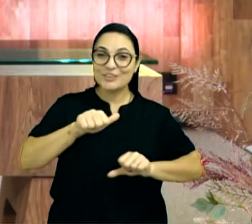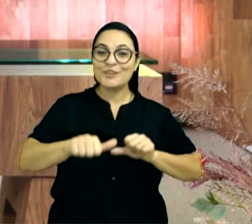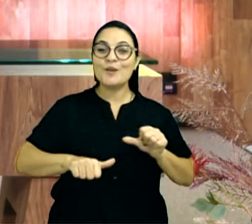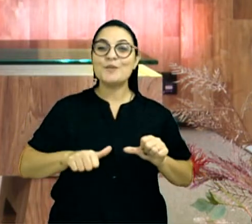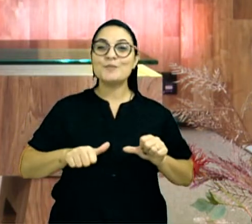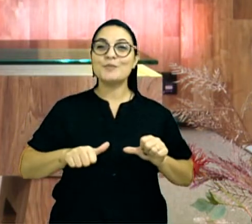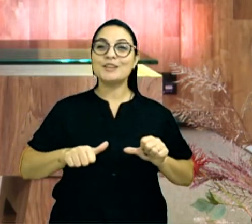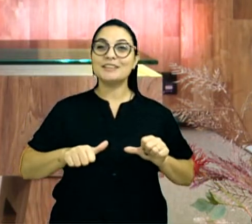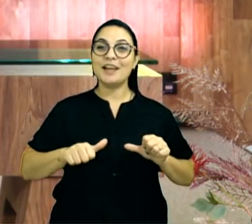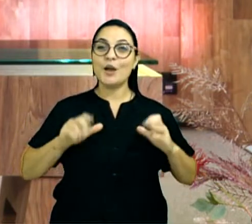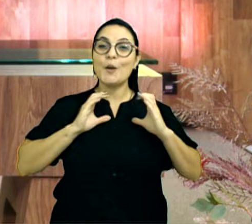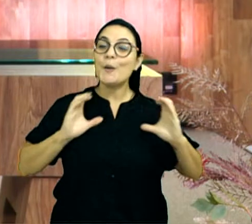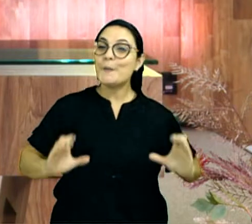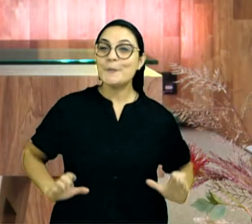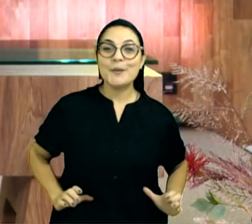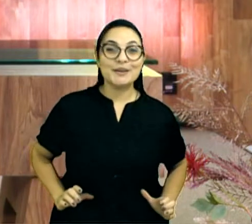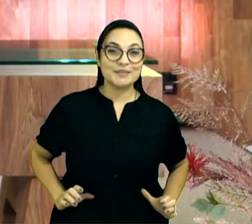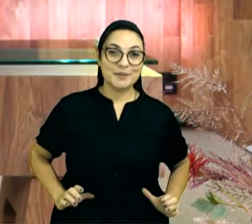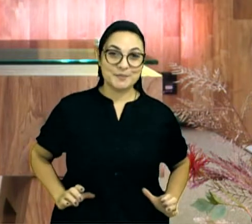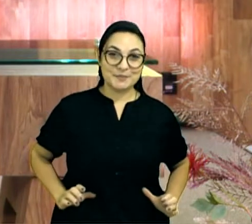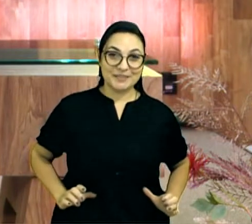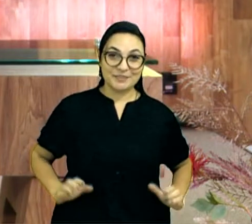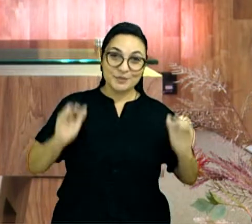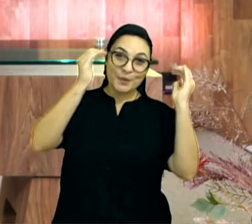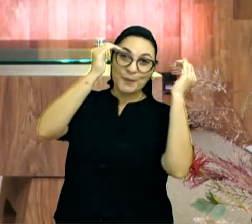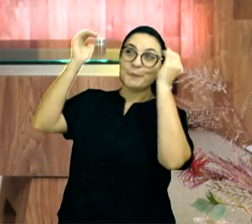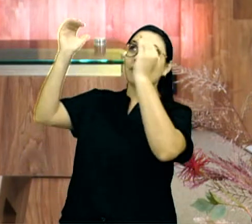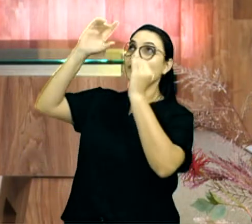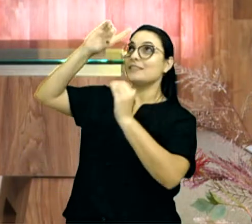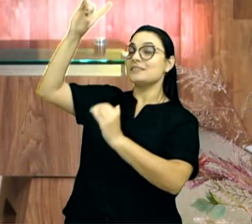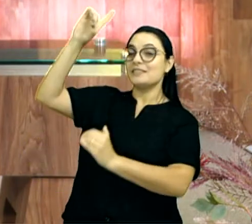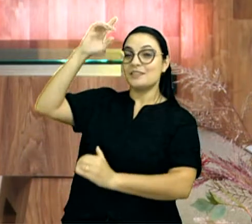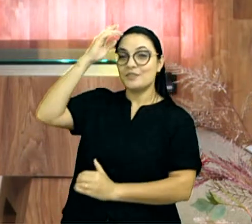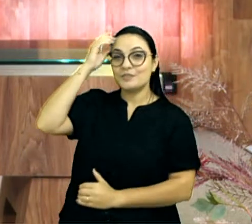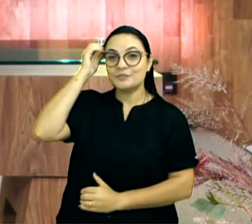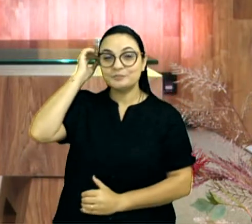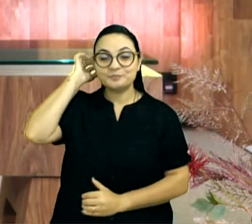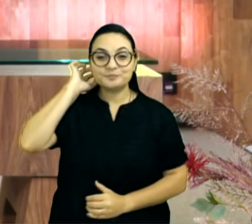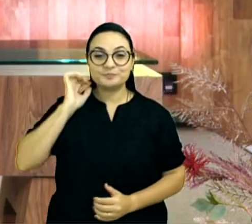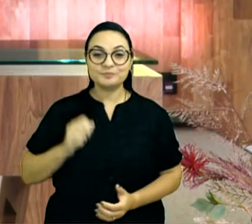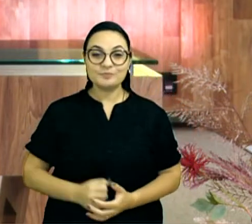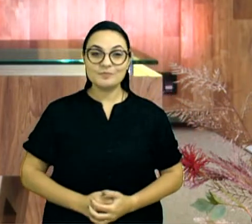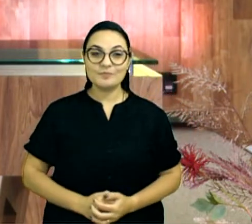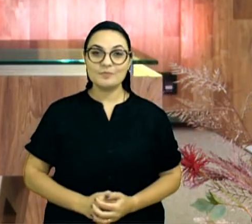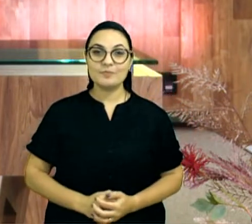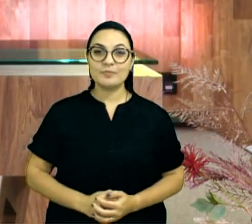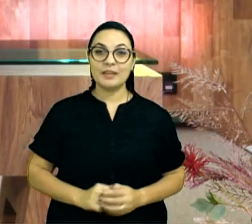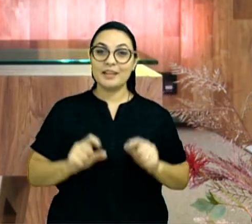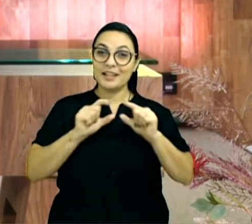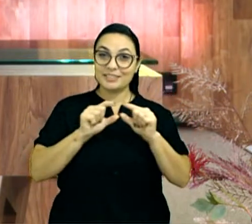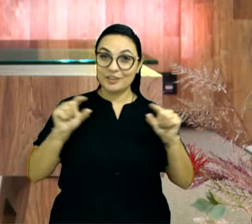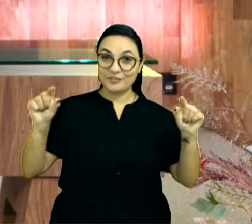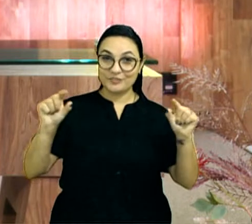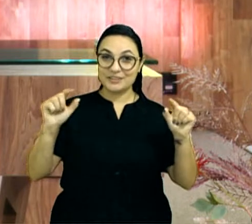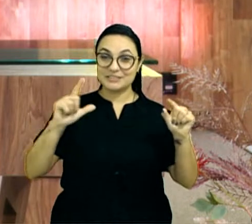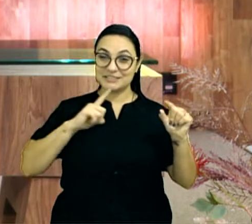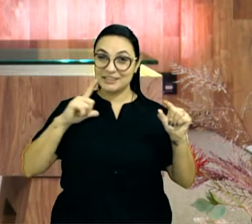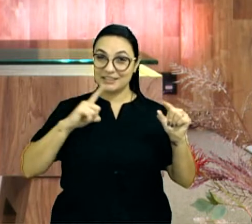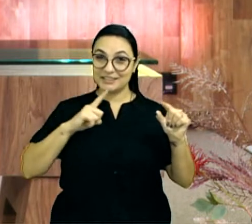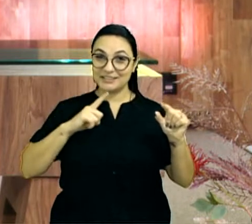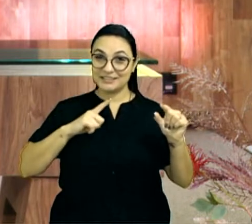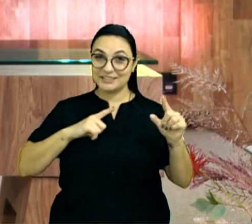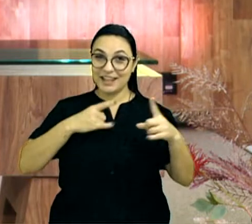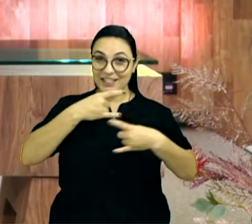o seu estilo de vida agrada a Deus, foi a frase das lives aí, das seis horas,